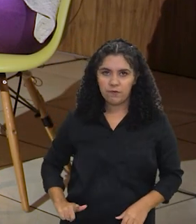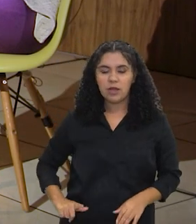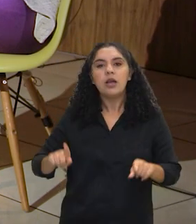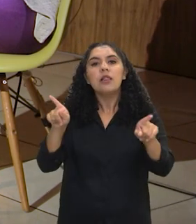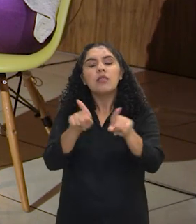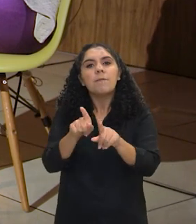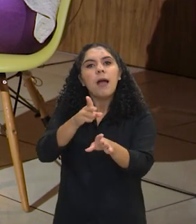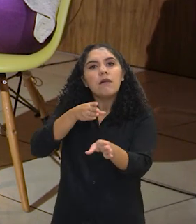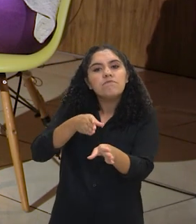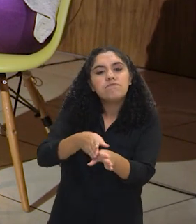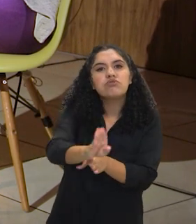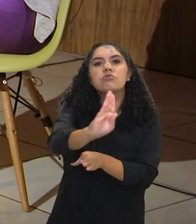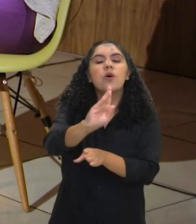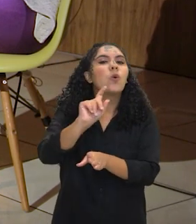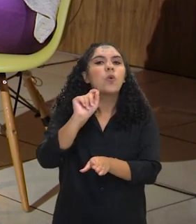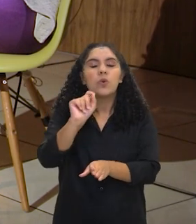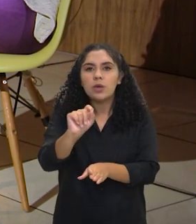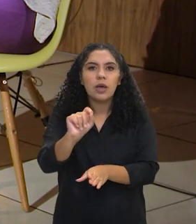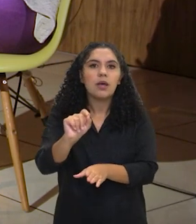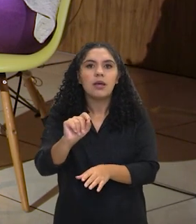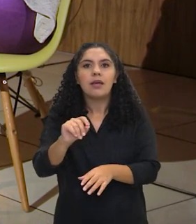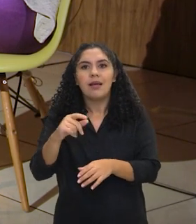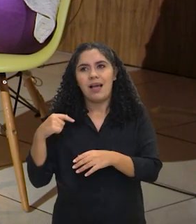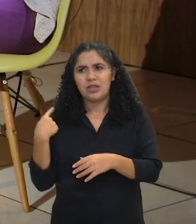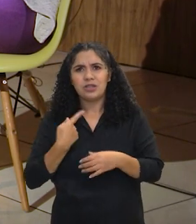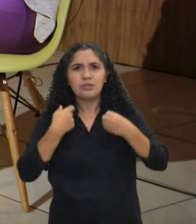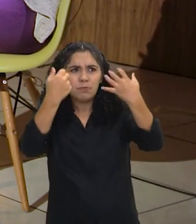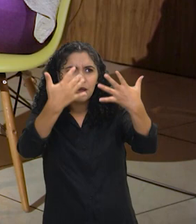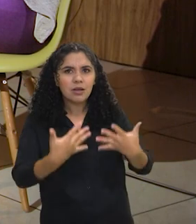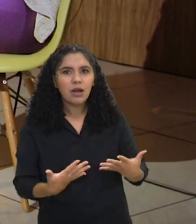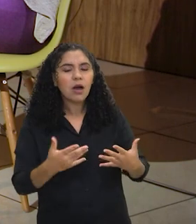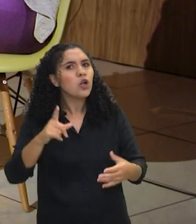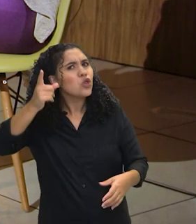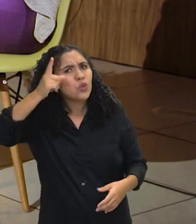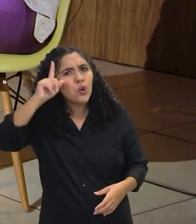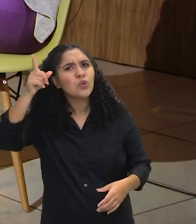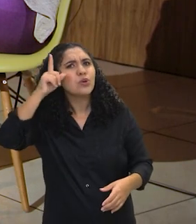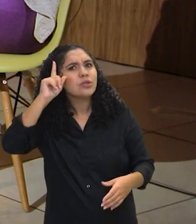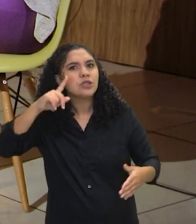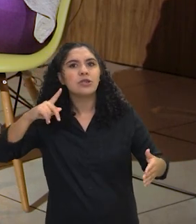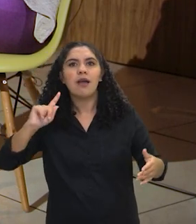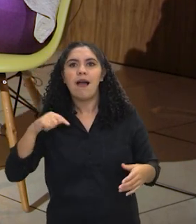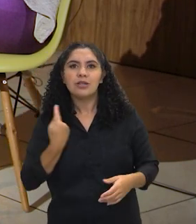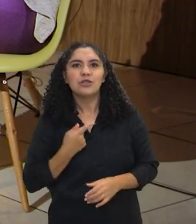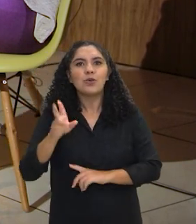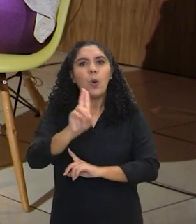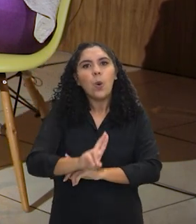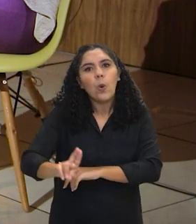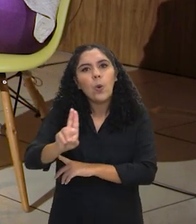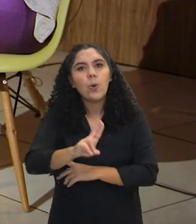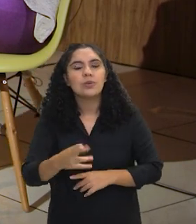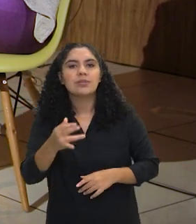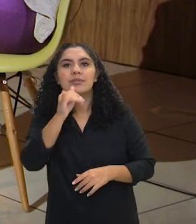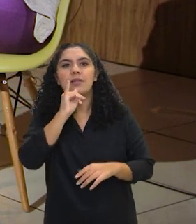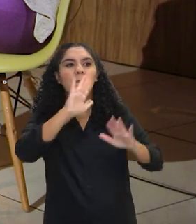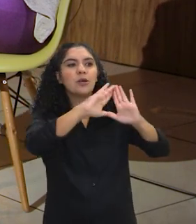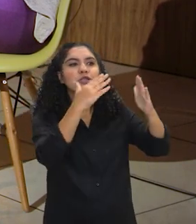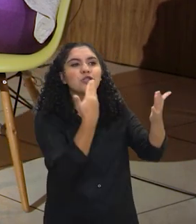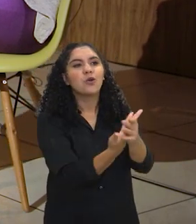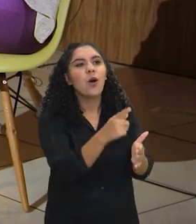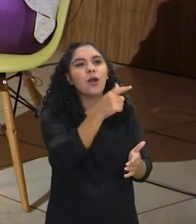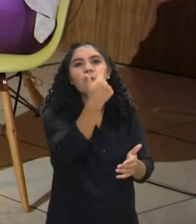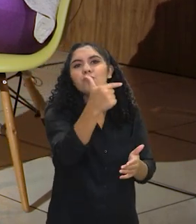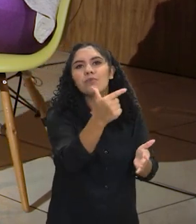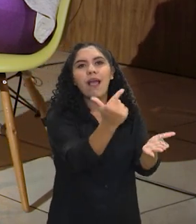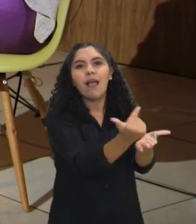sentido de recomendação mesmo, porque, como a gente falou, está no nosso dia a dia. Na escola, a gente quase não vê